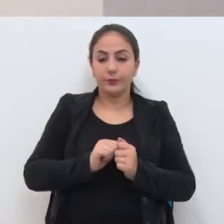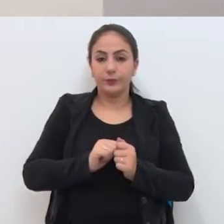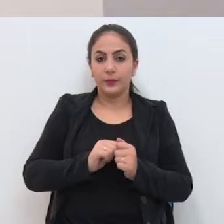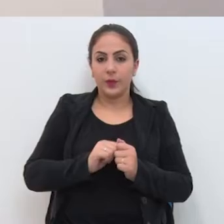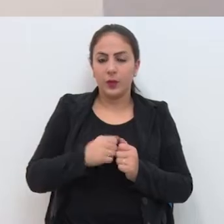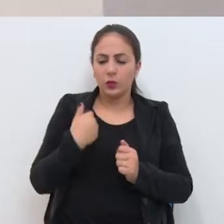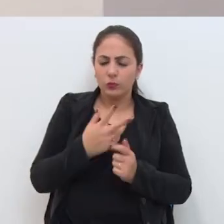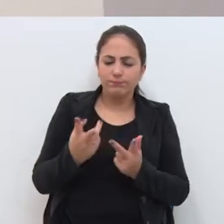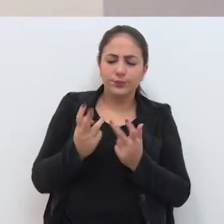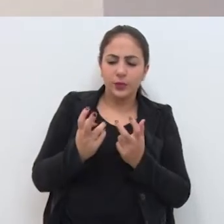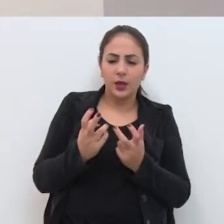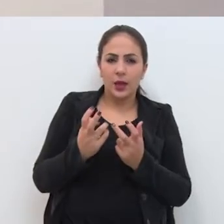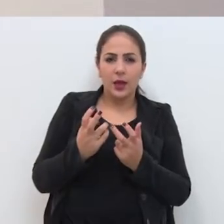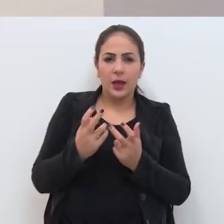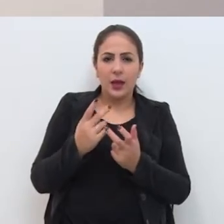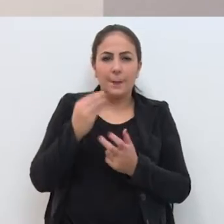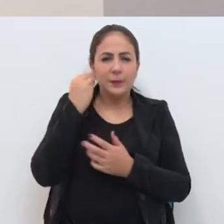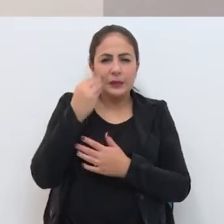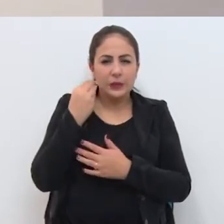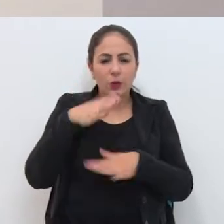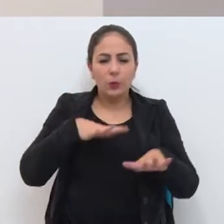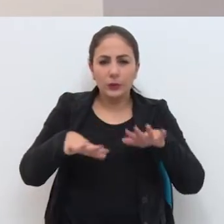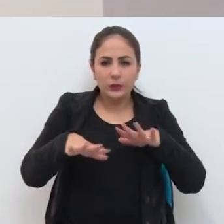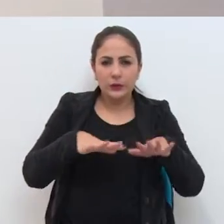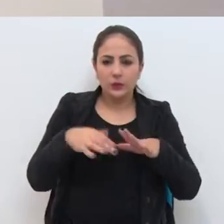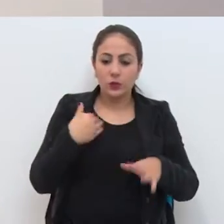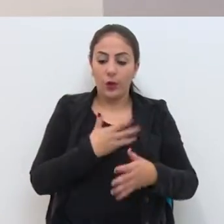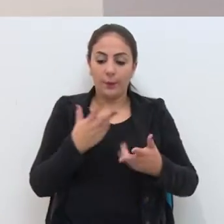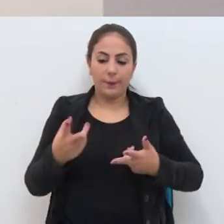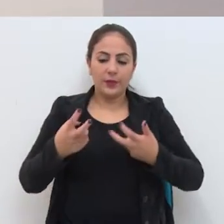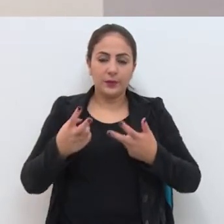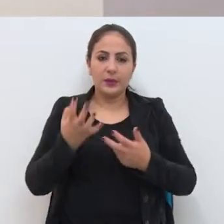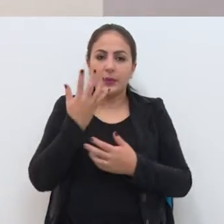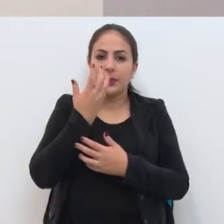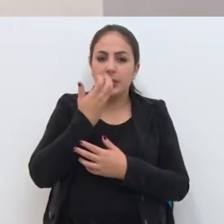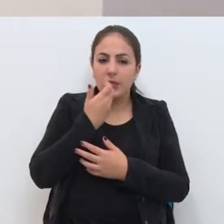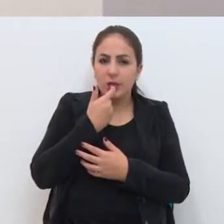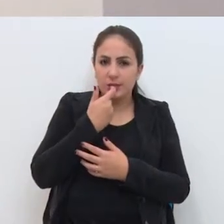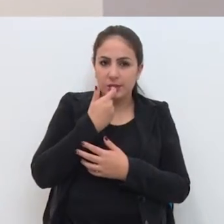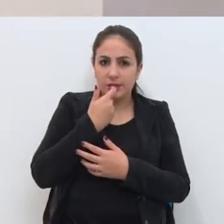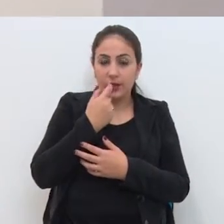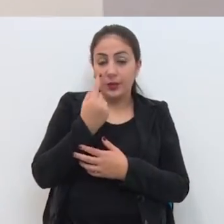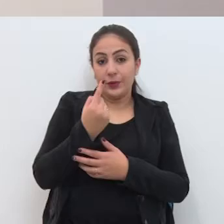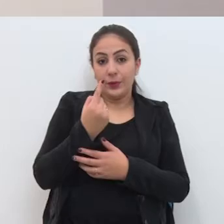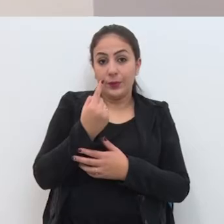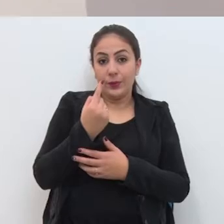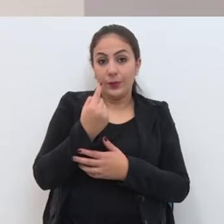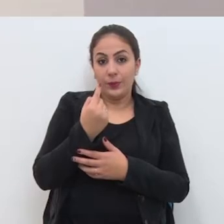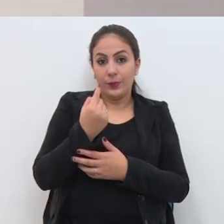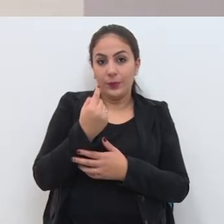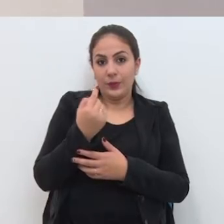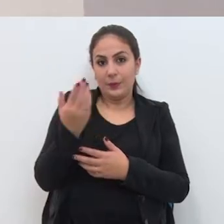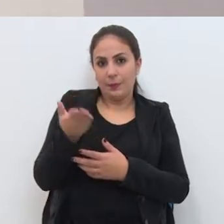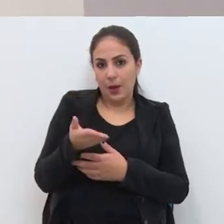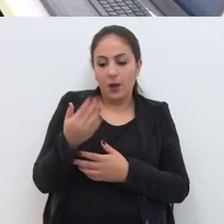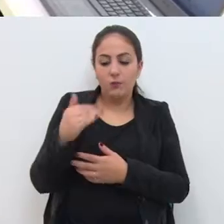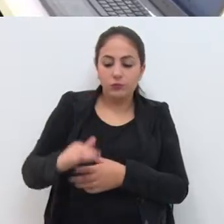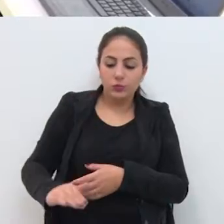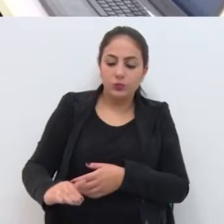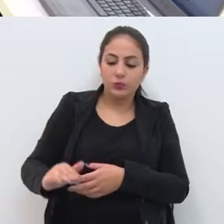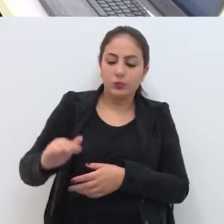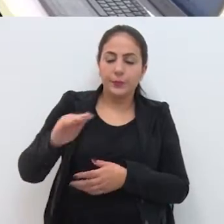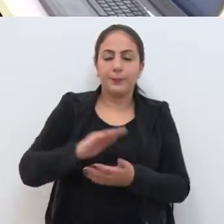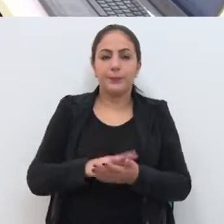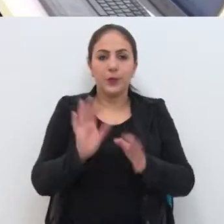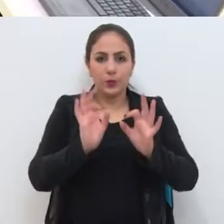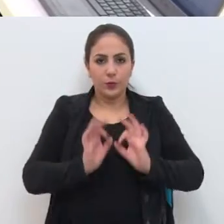a questão Psicomotricidade A gente já pode perceber Que uma criança de um ano e meio A partir dessa idade em diante O